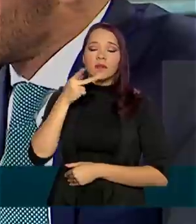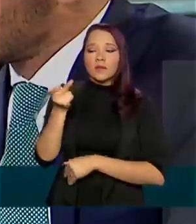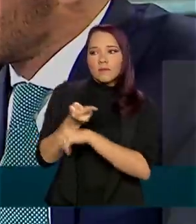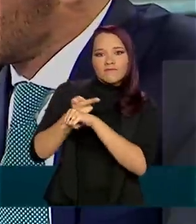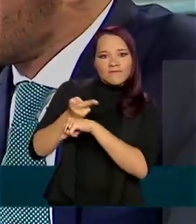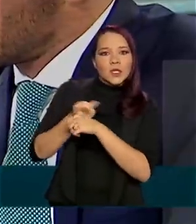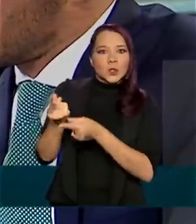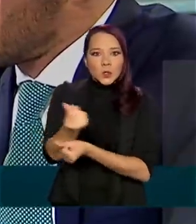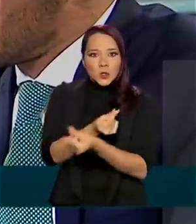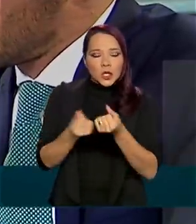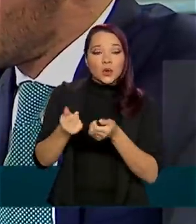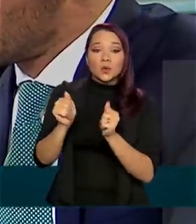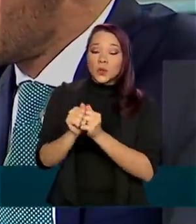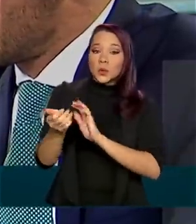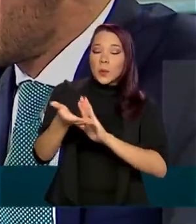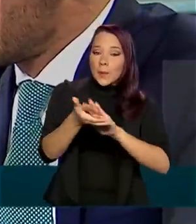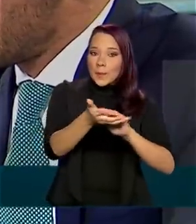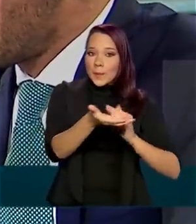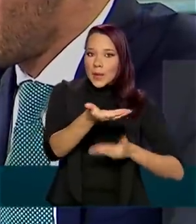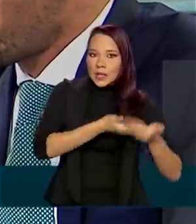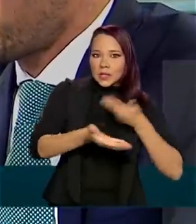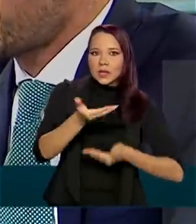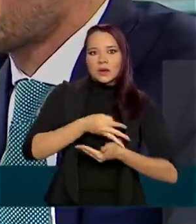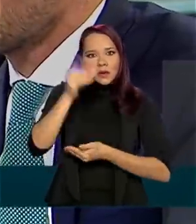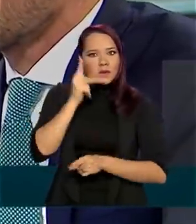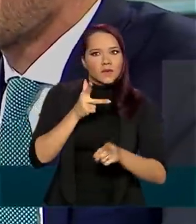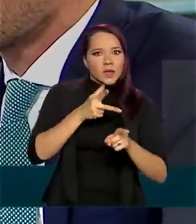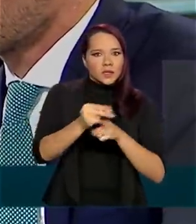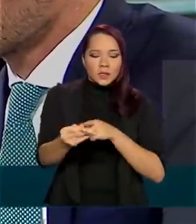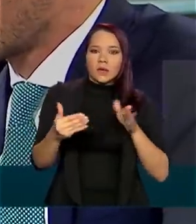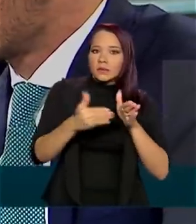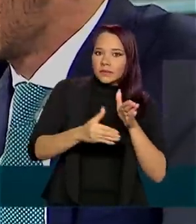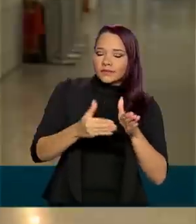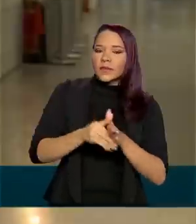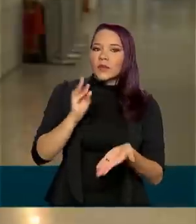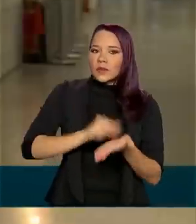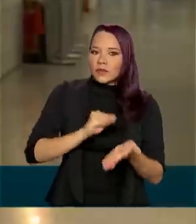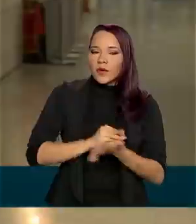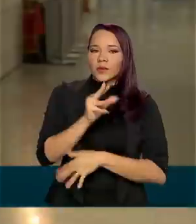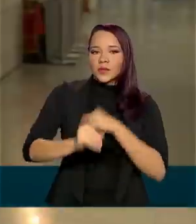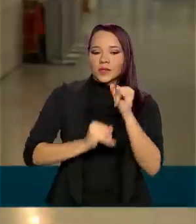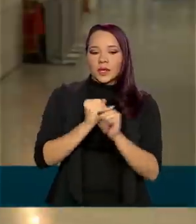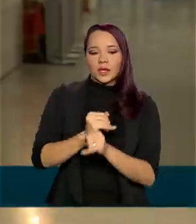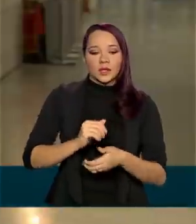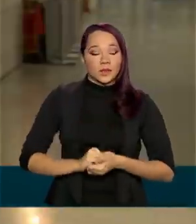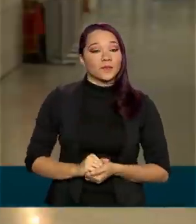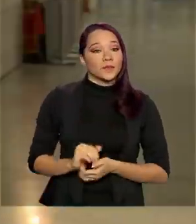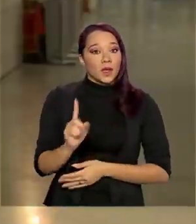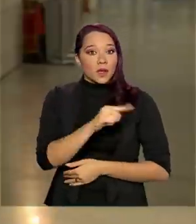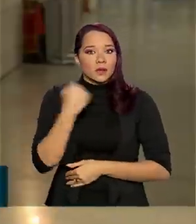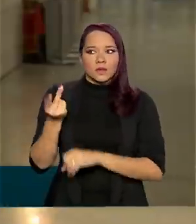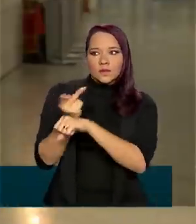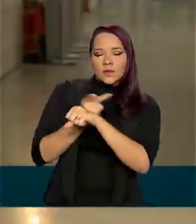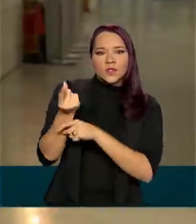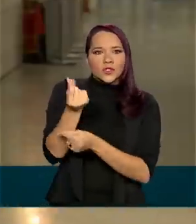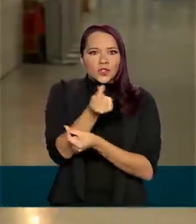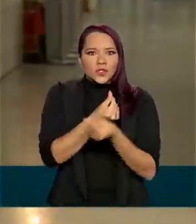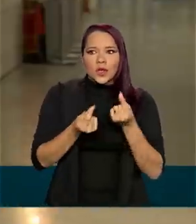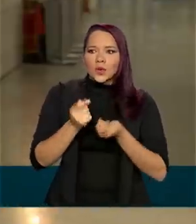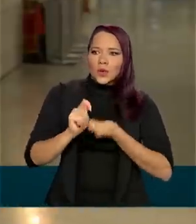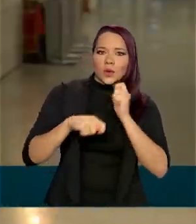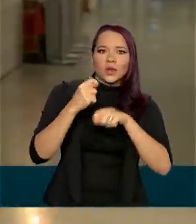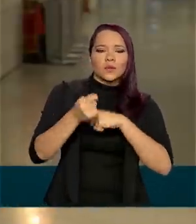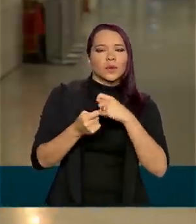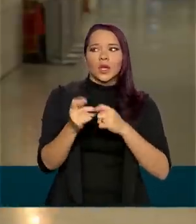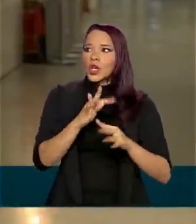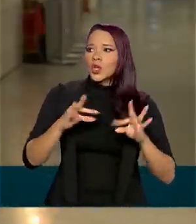e parcerias para vencer as barreiras da falta de acesso à internet. Iremos fazer e buscar dinheiro na economia, que pudesse ser